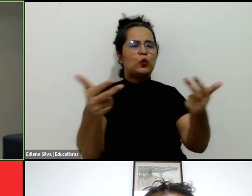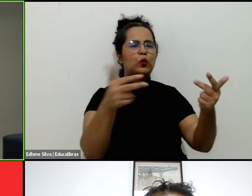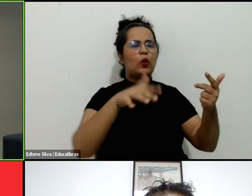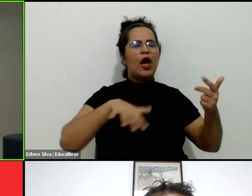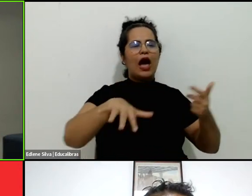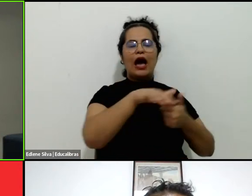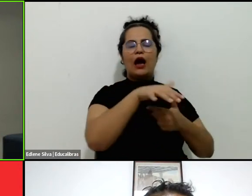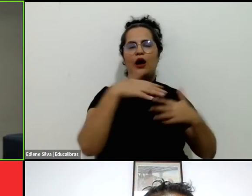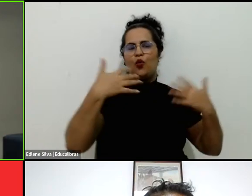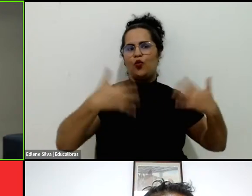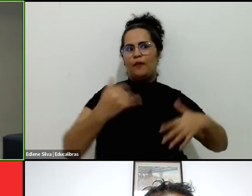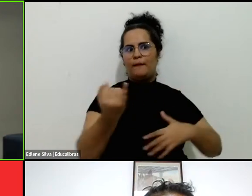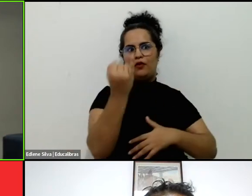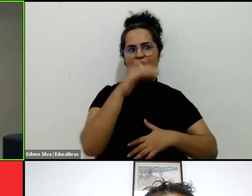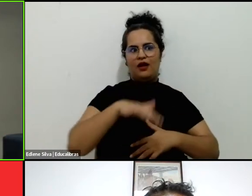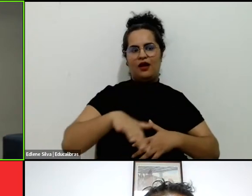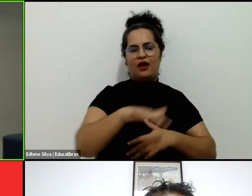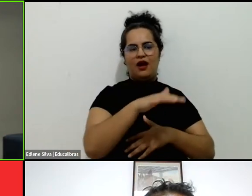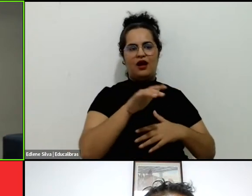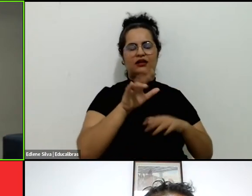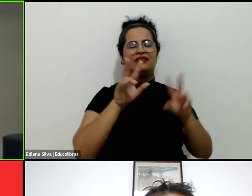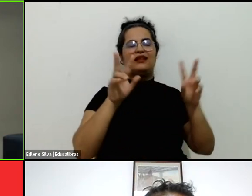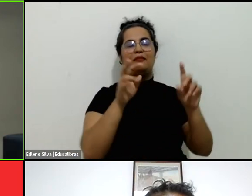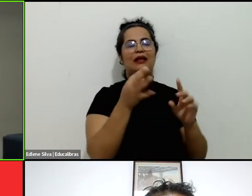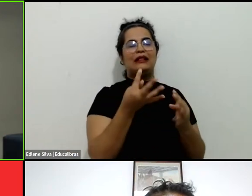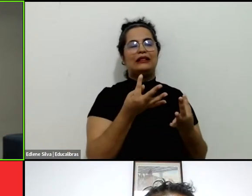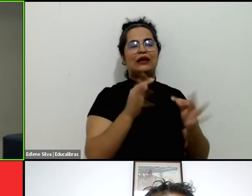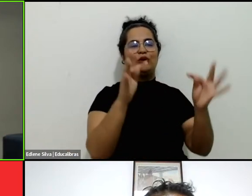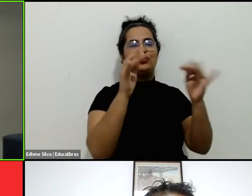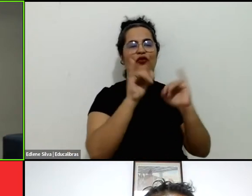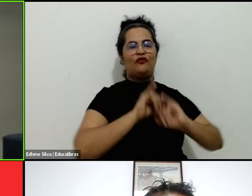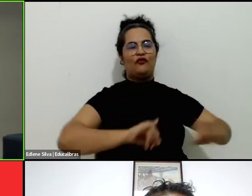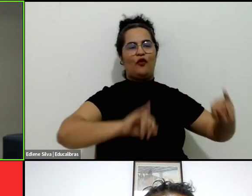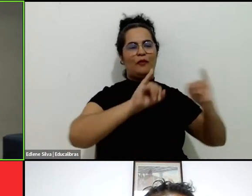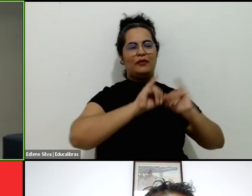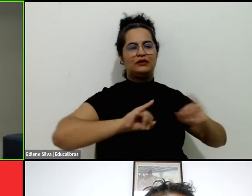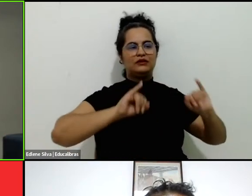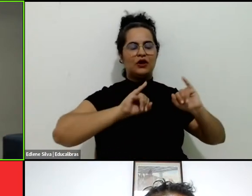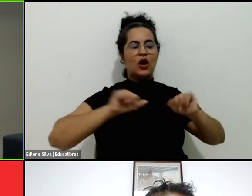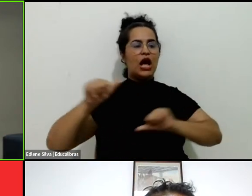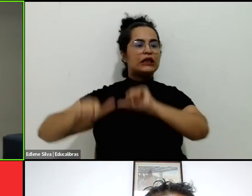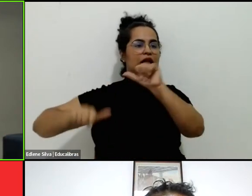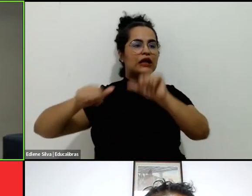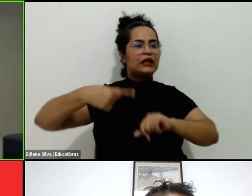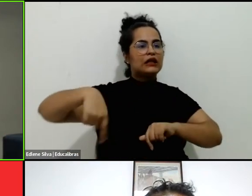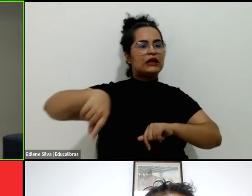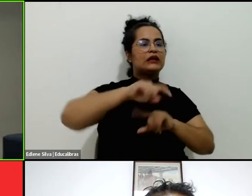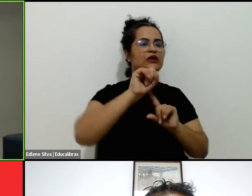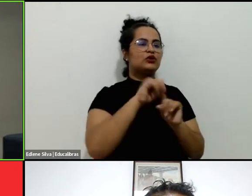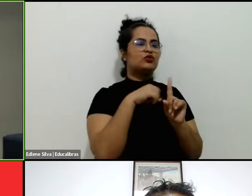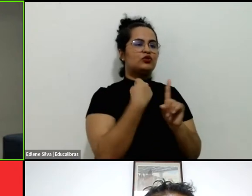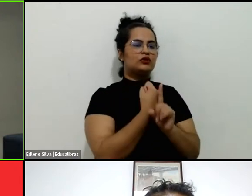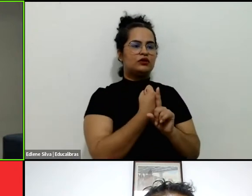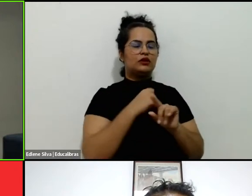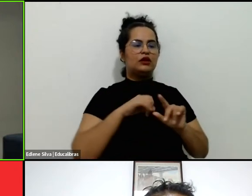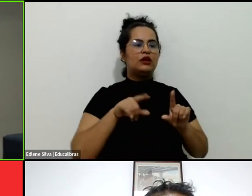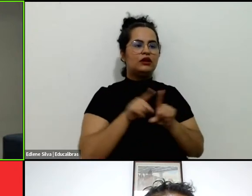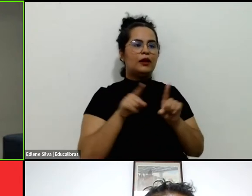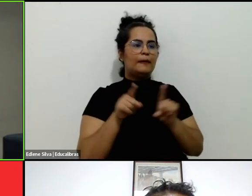em que a tecnologia da informação passa pelo crivo da sociedade como um todo e pela sua